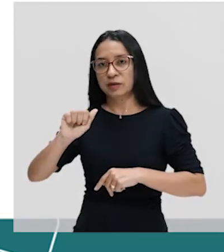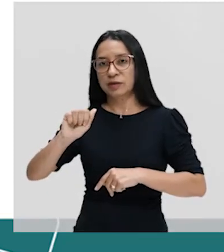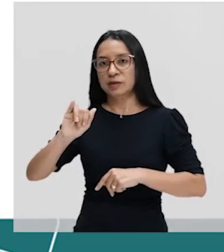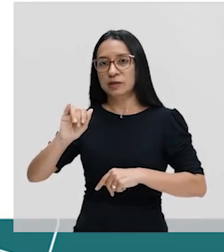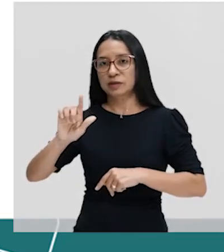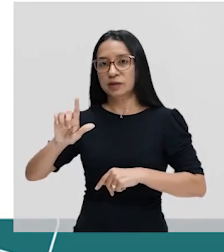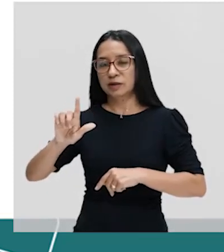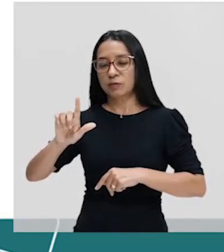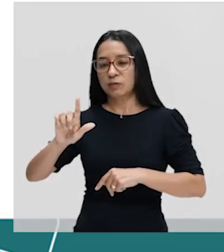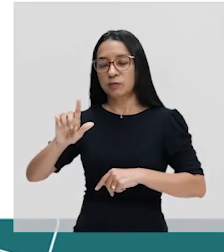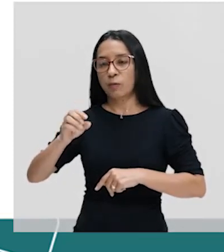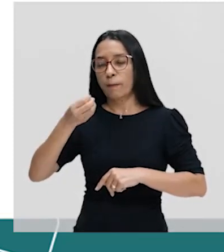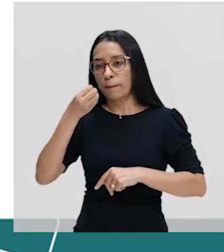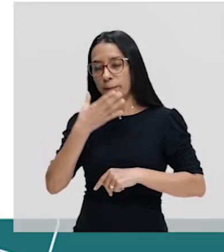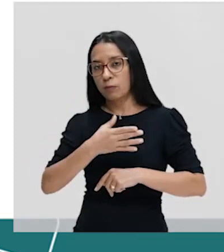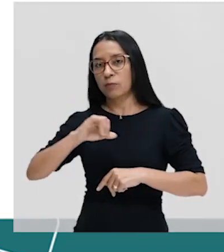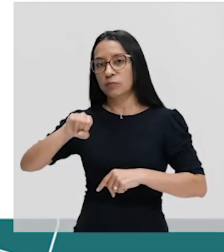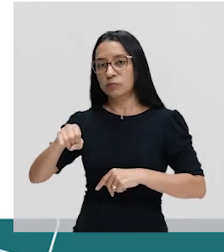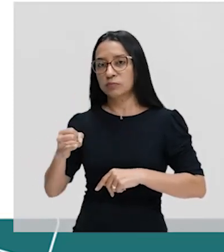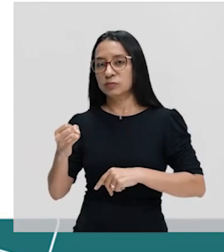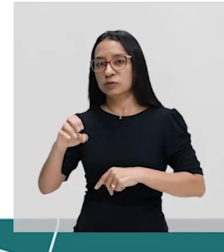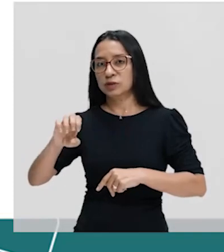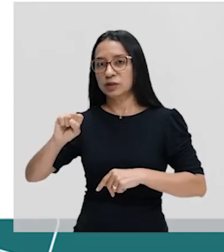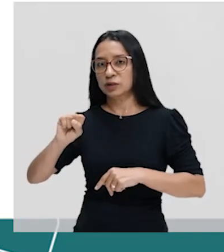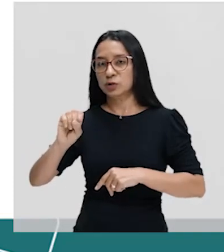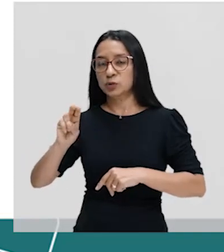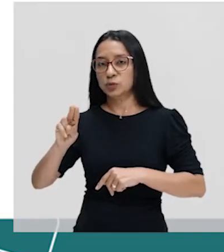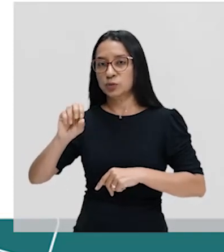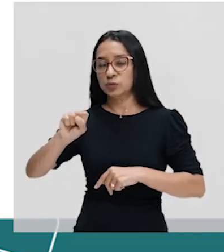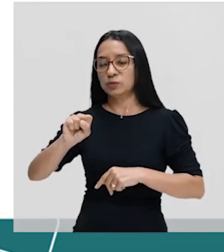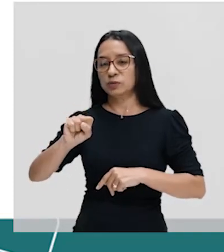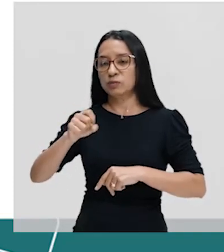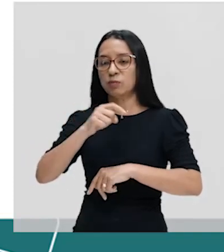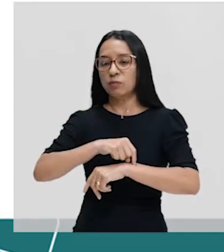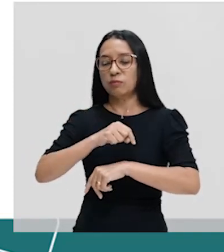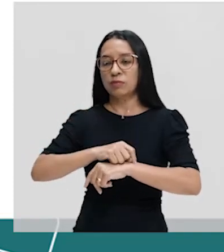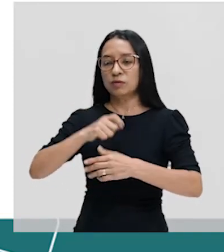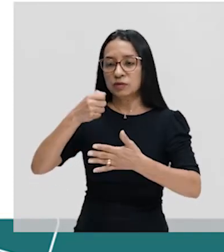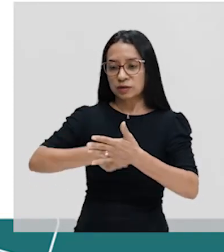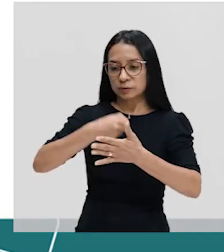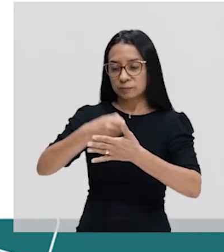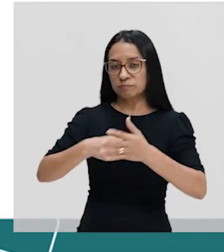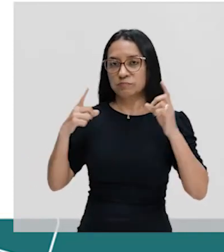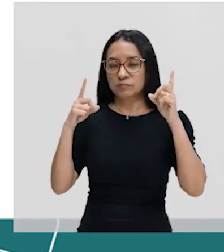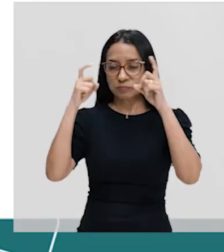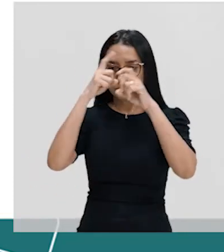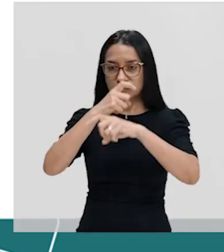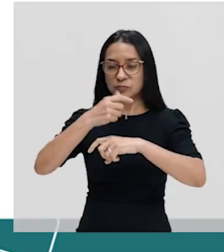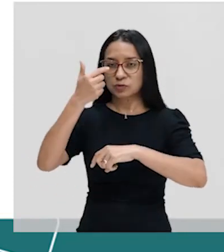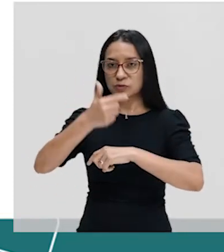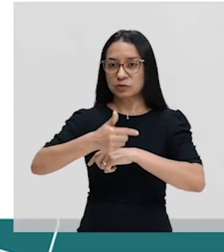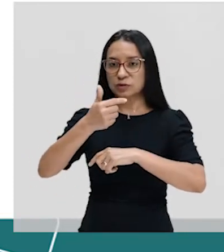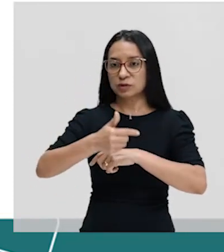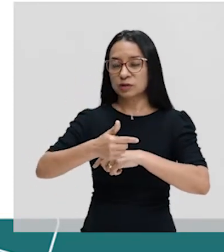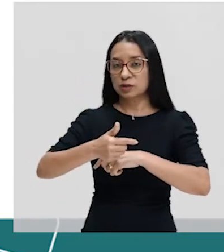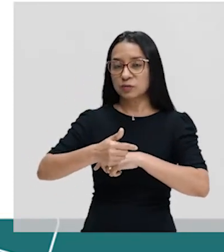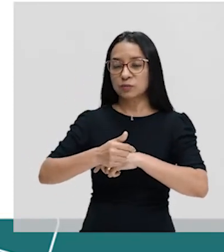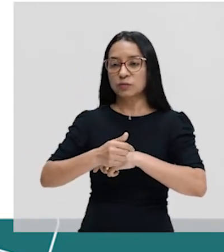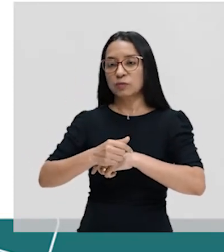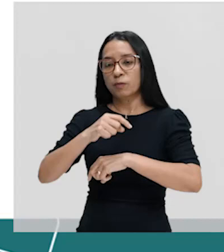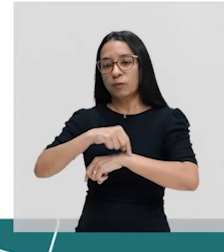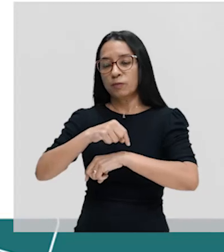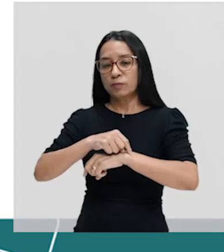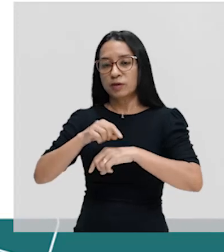que foi o momento de resistência, o momento de dificuldade. Mas no segundo momento, foi o momento de estabilidade, o momento